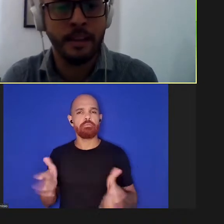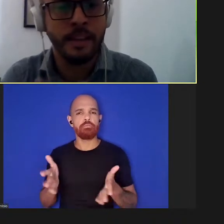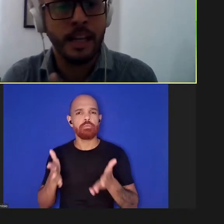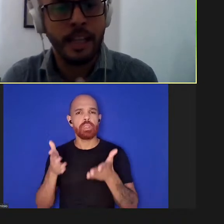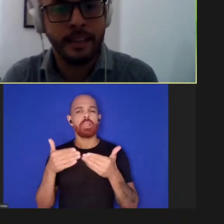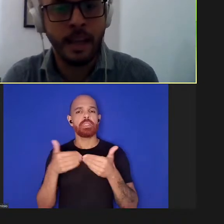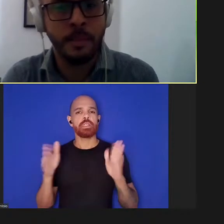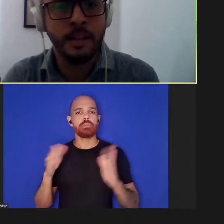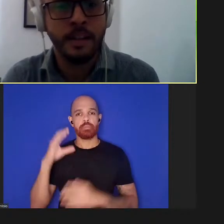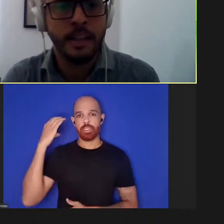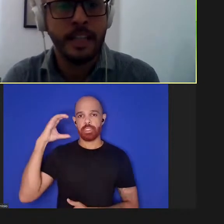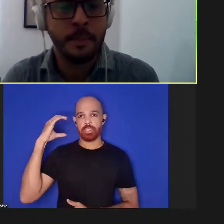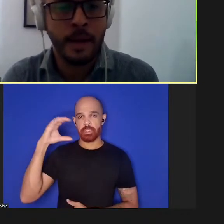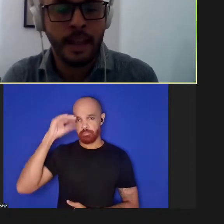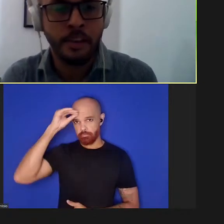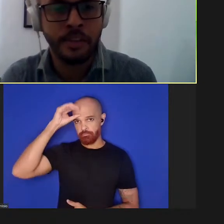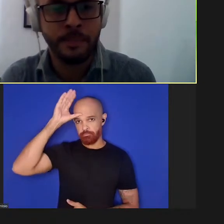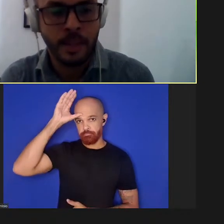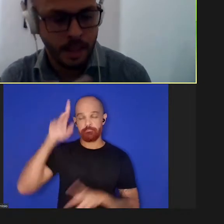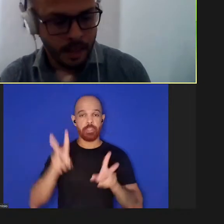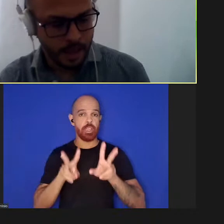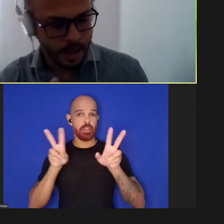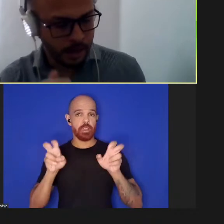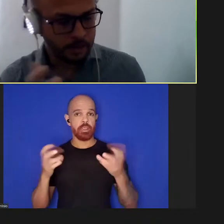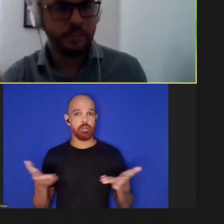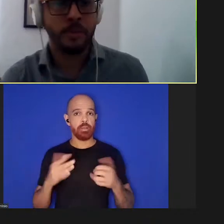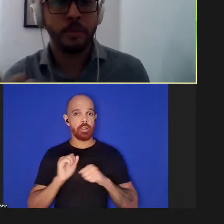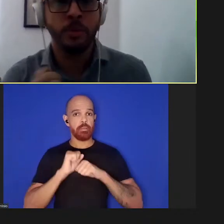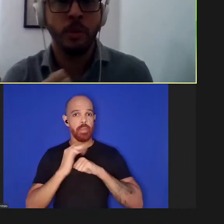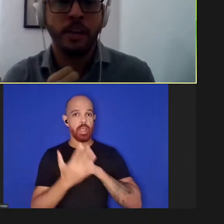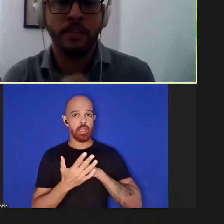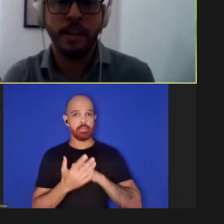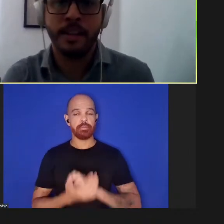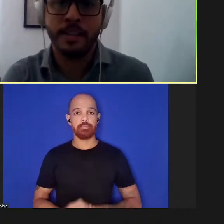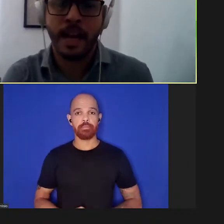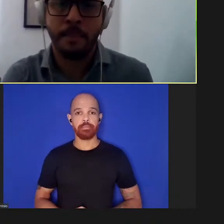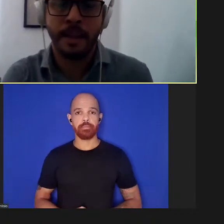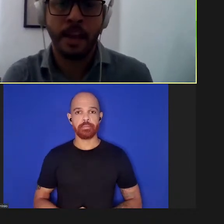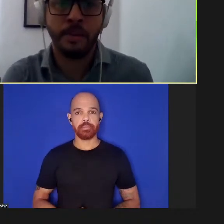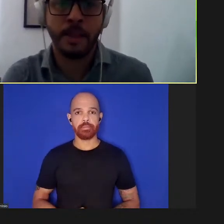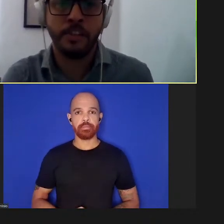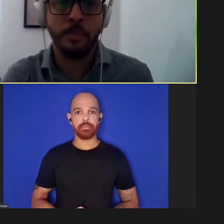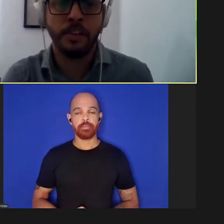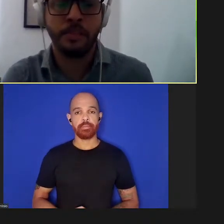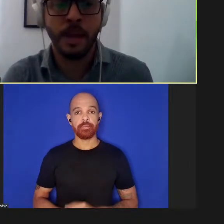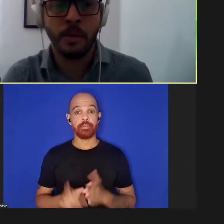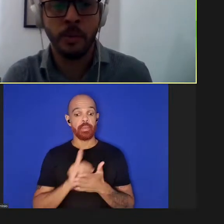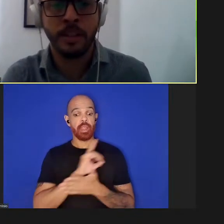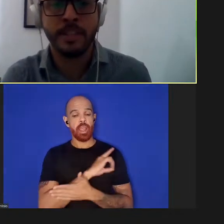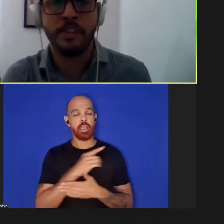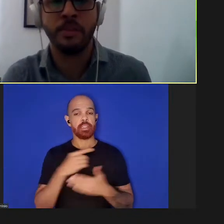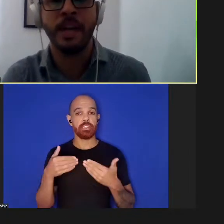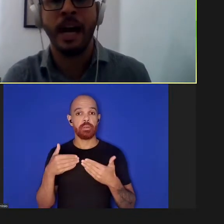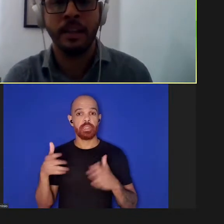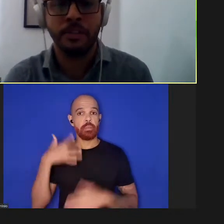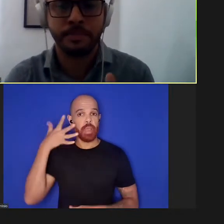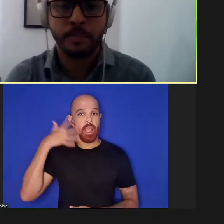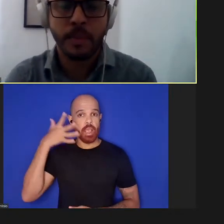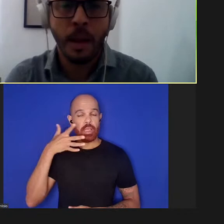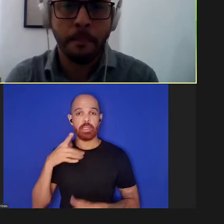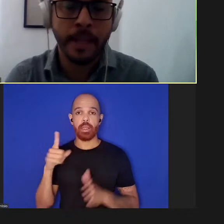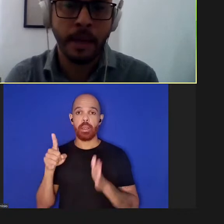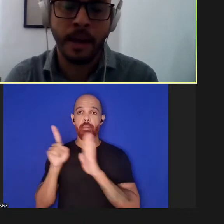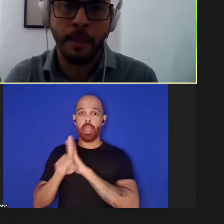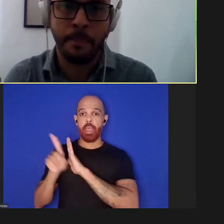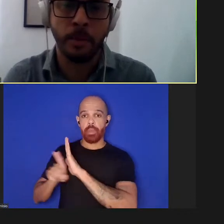ciência aberta, que é tema dessa palestra. Antes do doutor Hentier iniciar a palestra, pedimos que as perguntas sejam enviadas